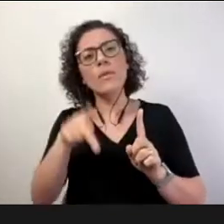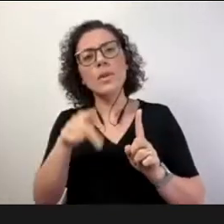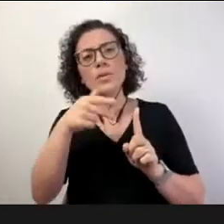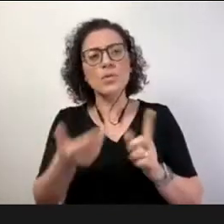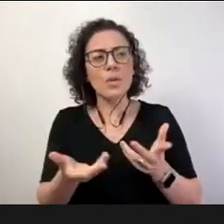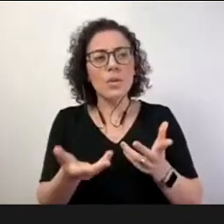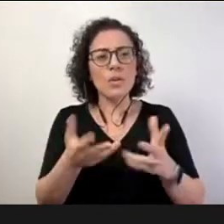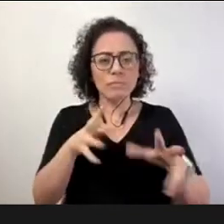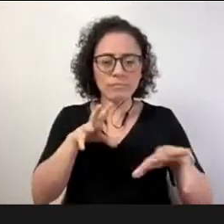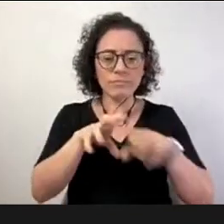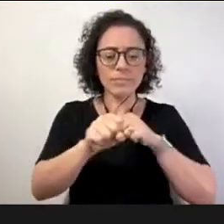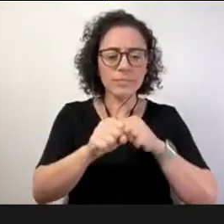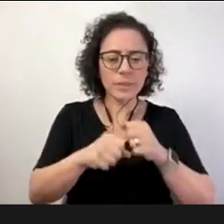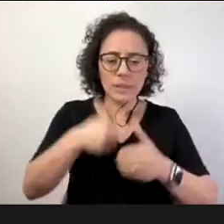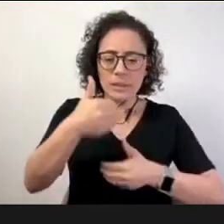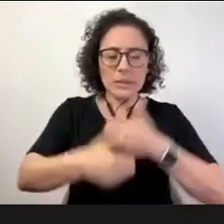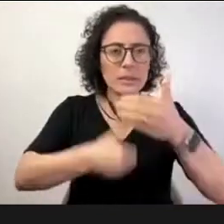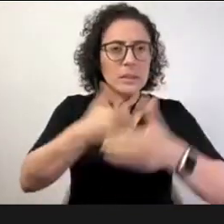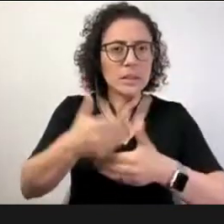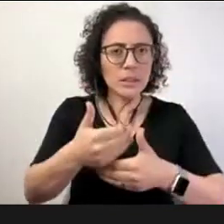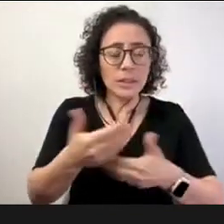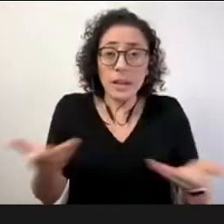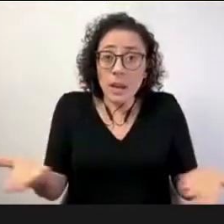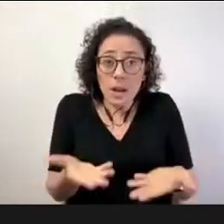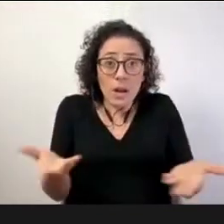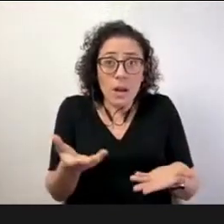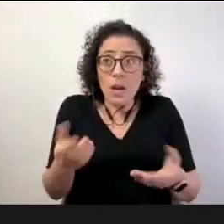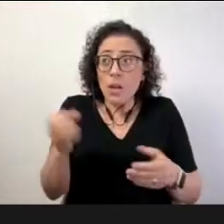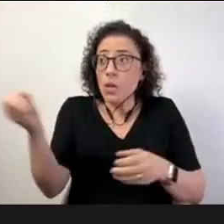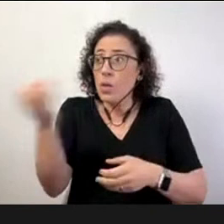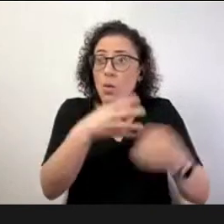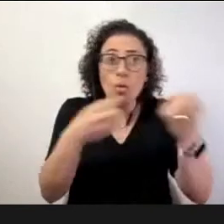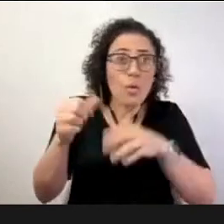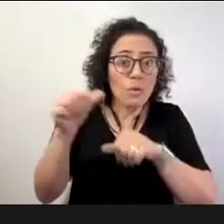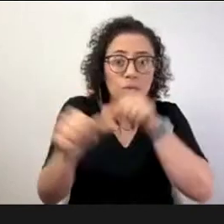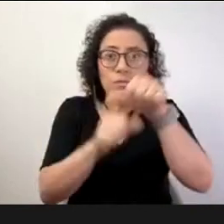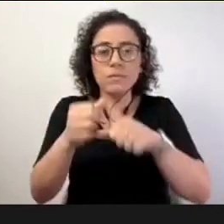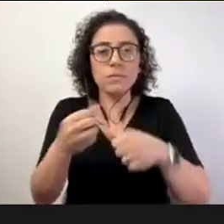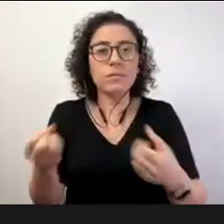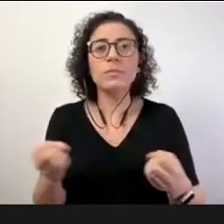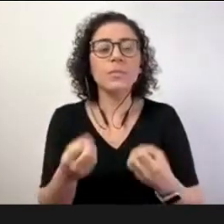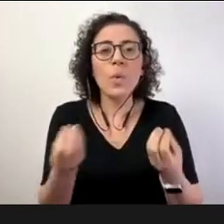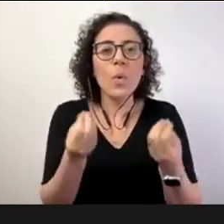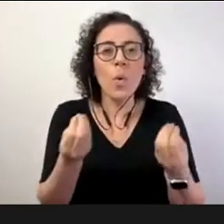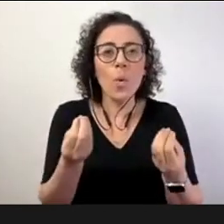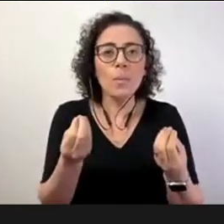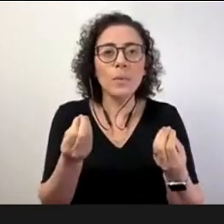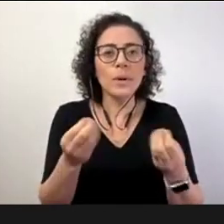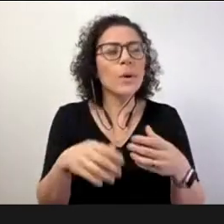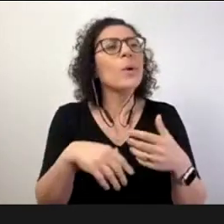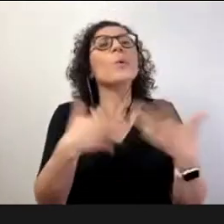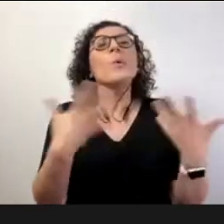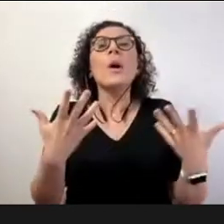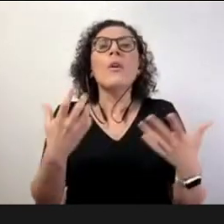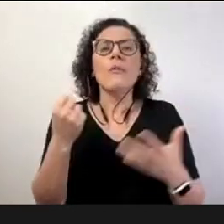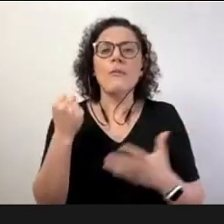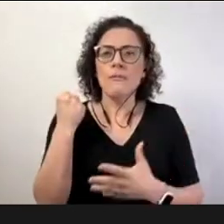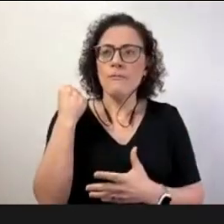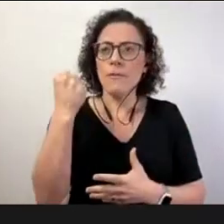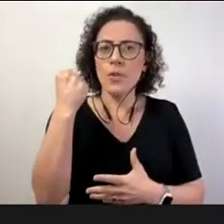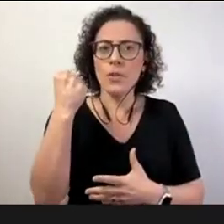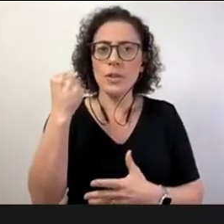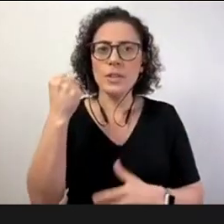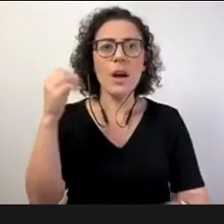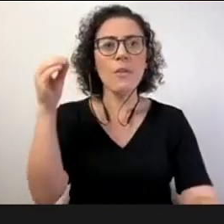urgentes e emergentes da atualidade? Quais são as nossas forças, fraquezas,